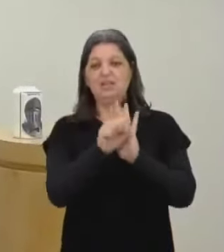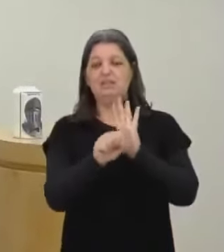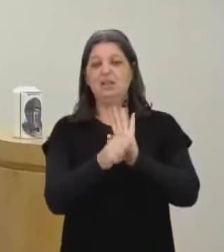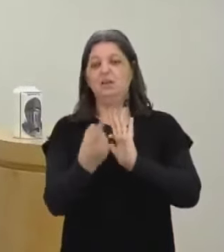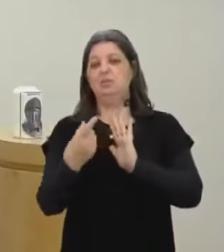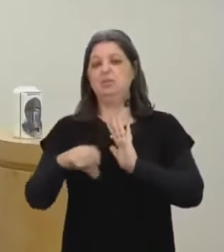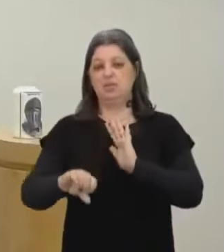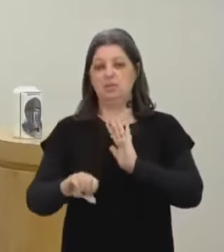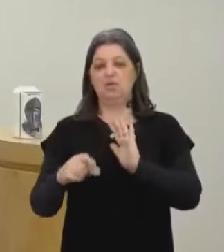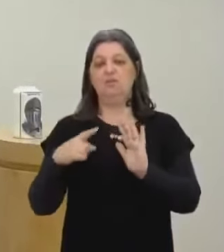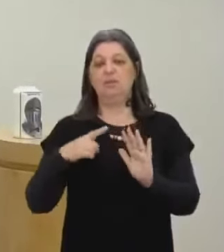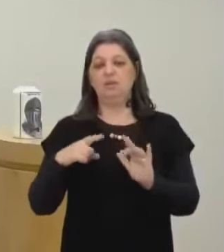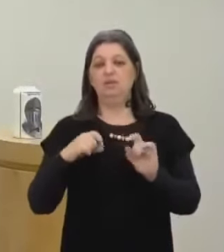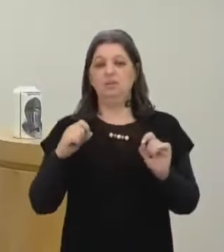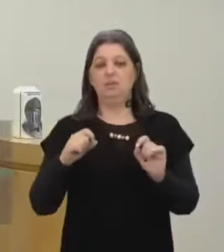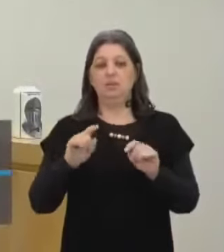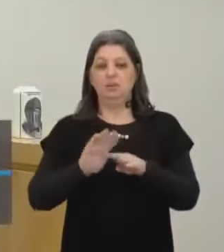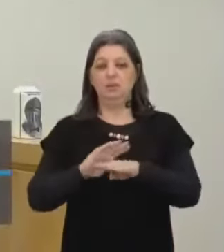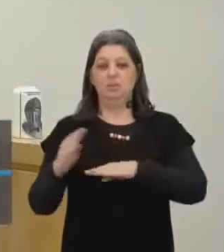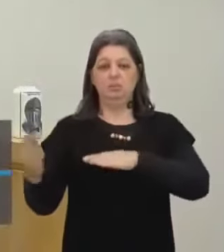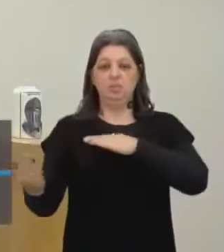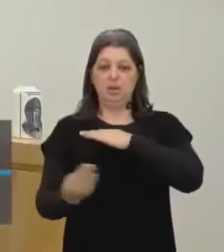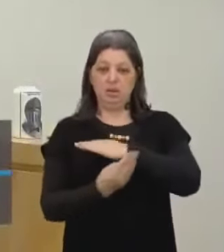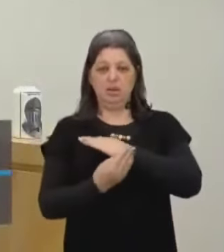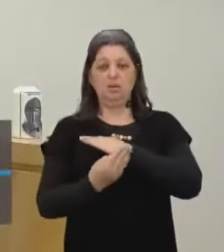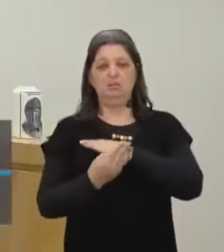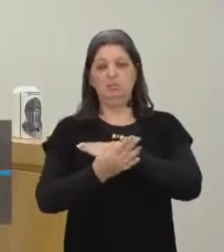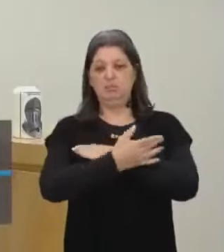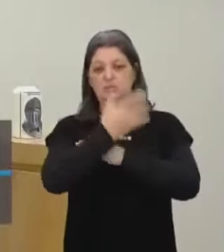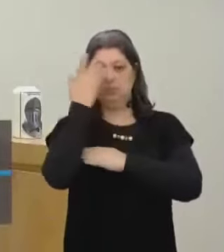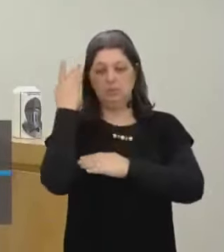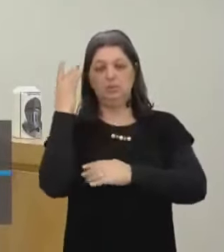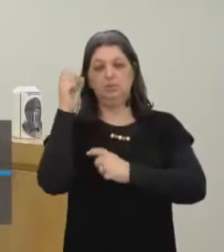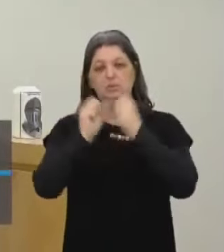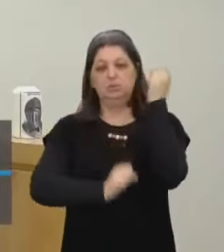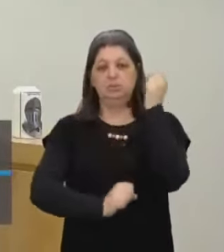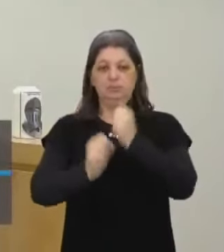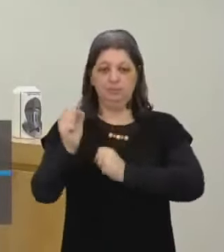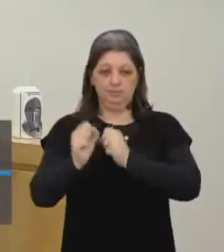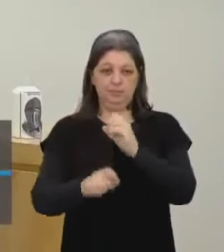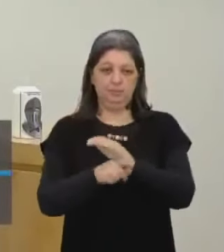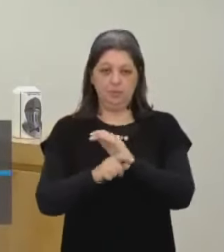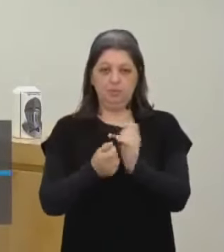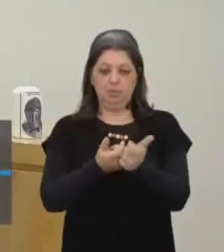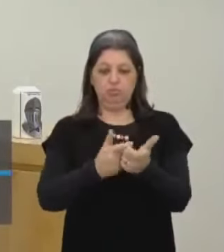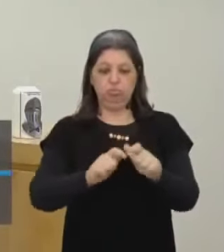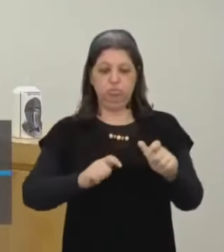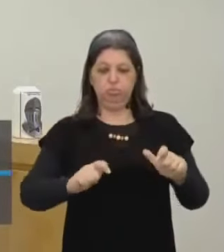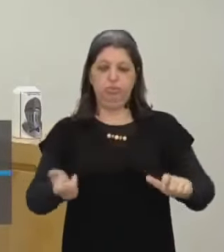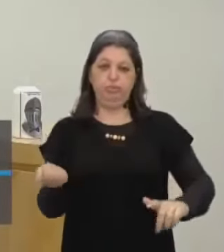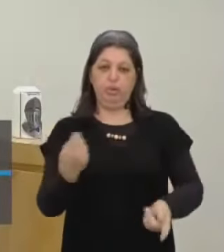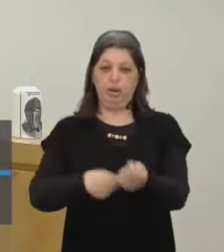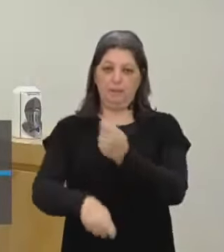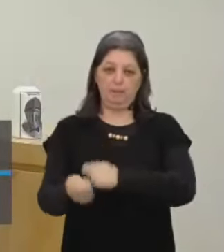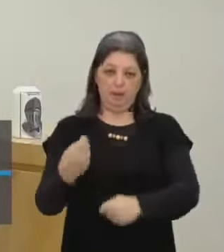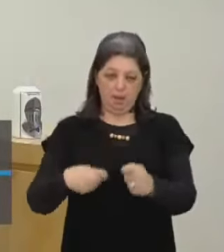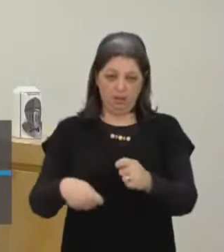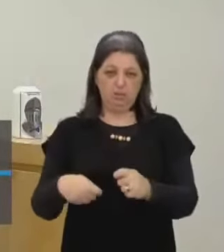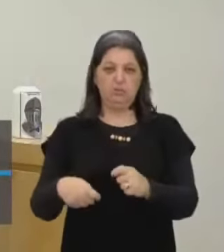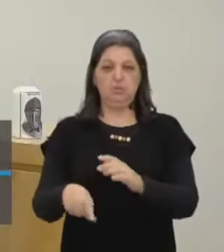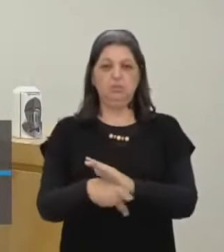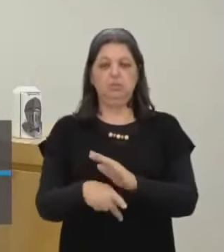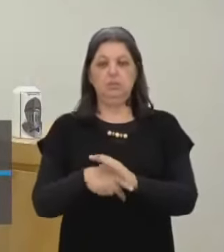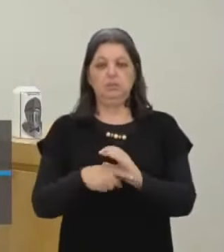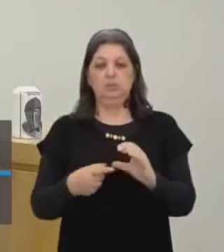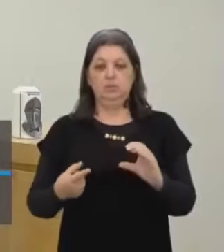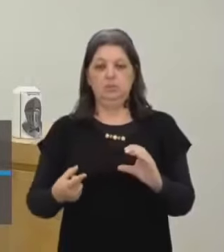Você tem aí Os bairros operários Surgindo No contexto da expansão Do capitalismo Você coloca Muito operário